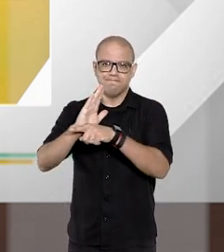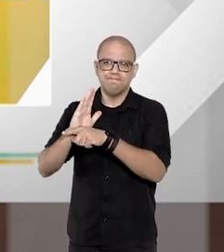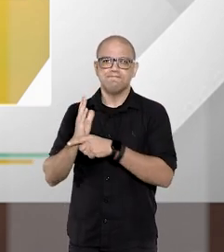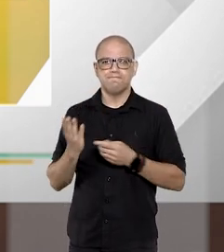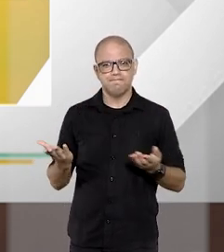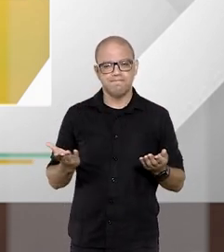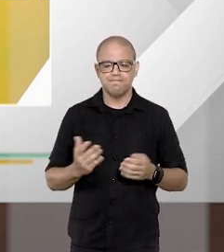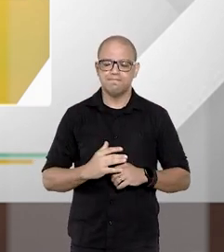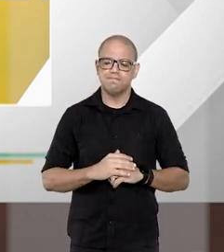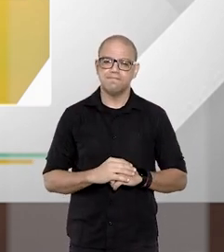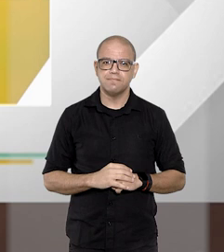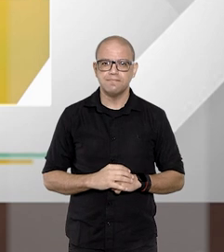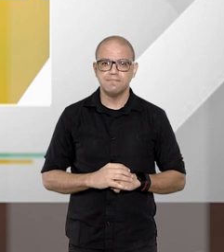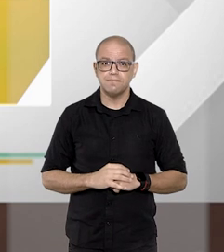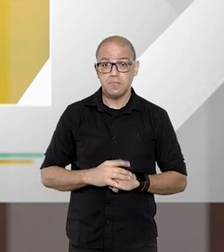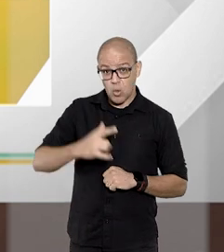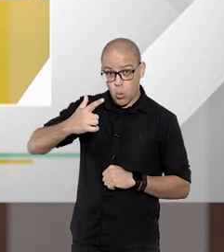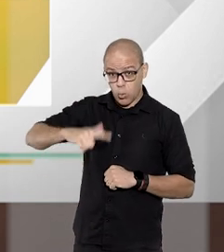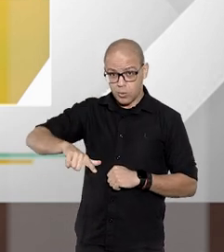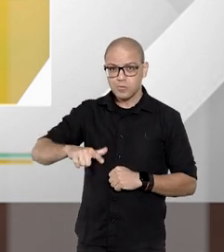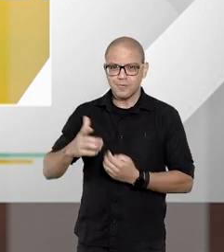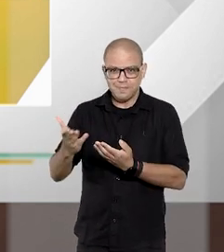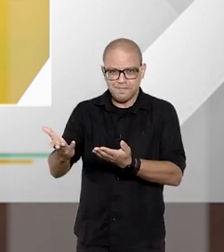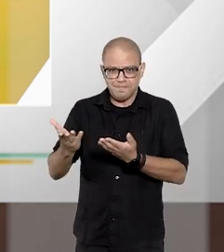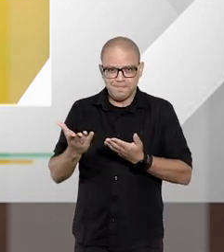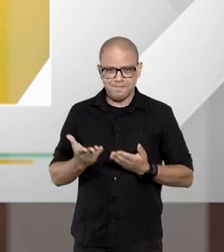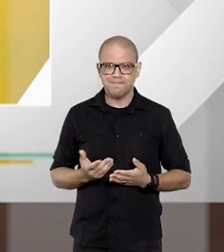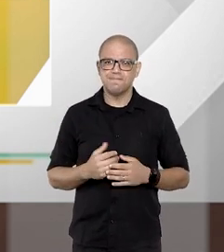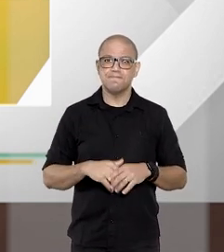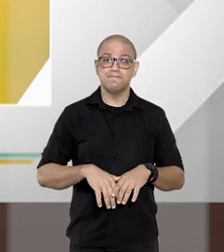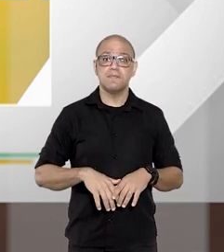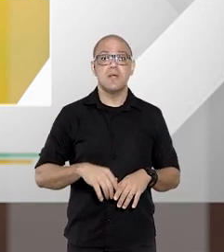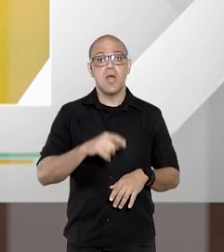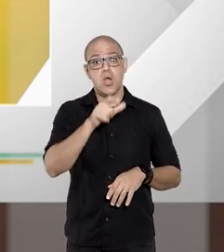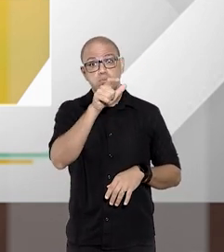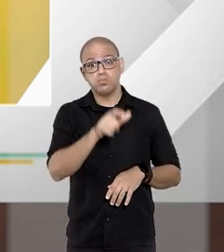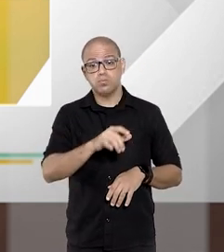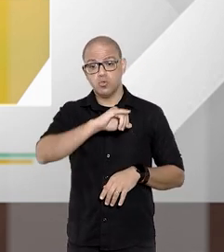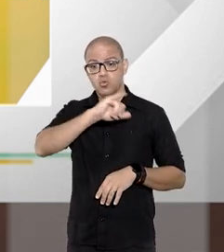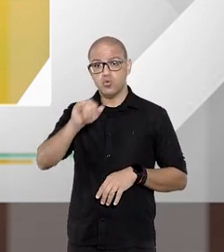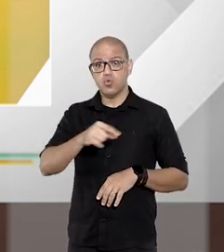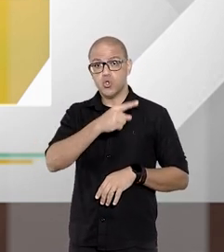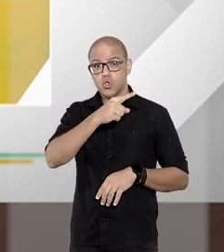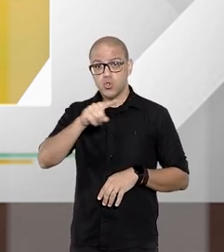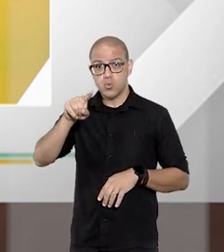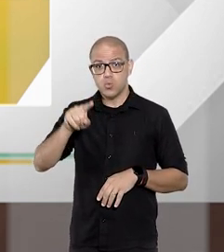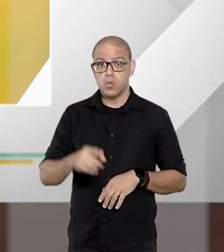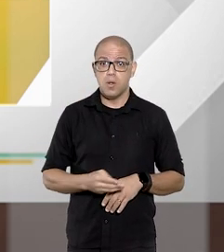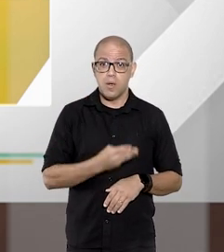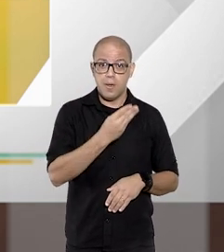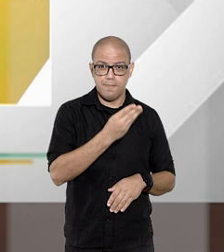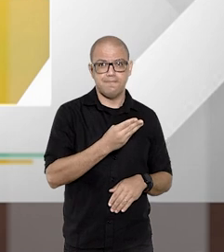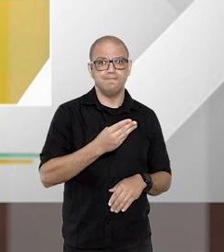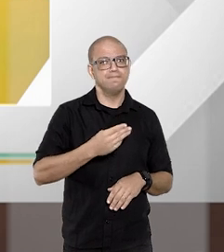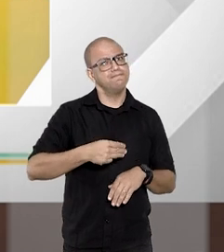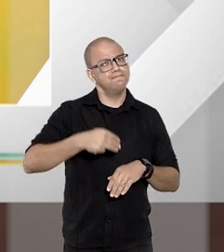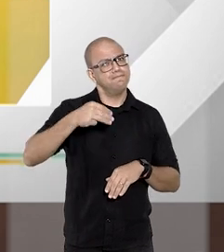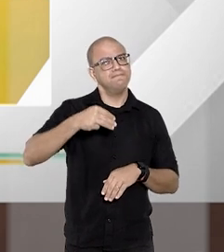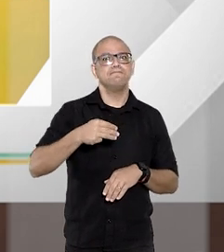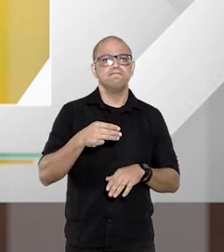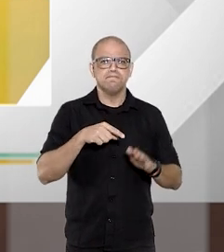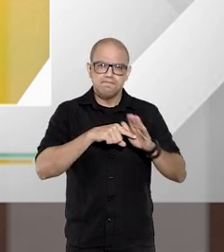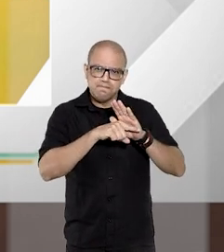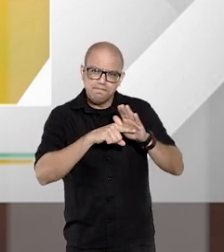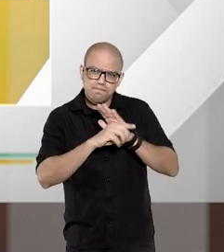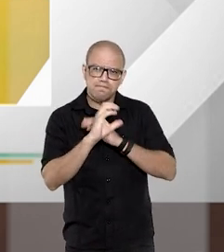esse brilhante programa. Nosso outro convidado do Entender Direito de hoje é João Luiz Ferraz, que é mestre